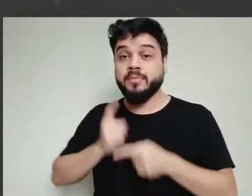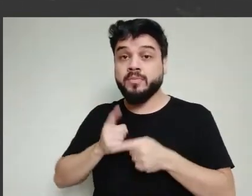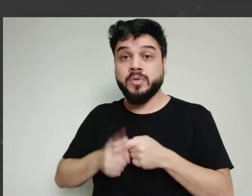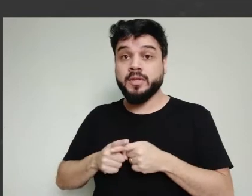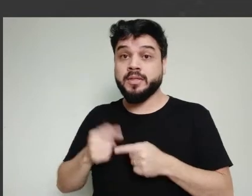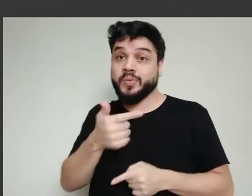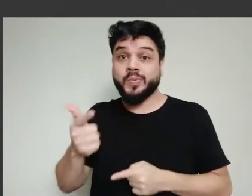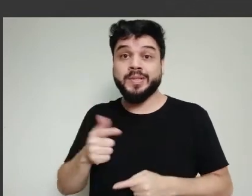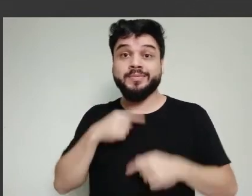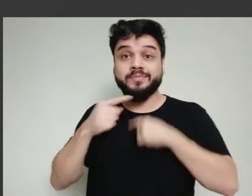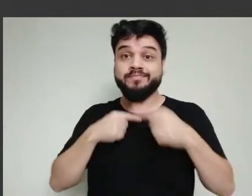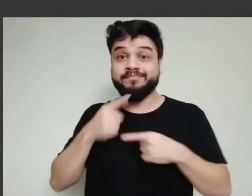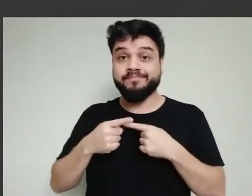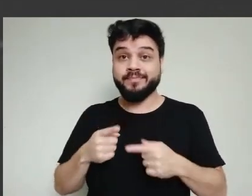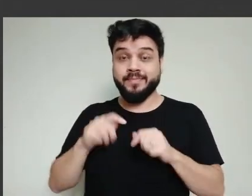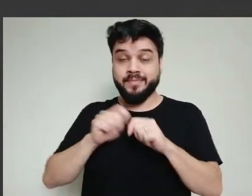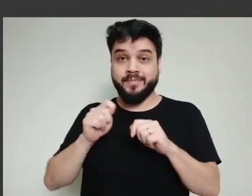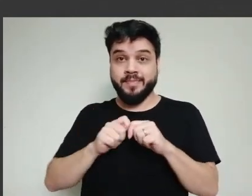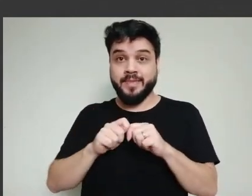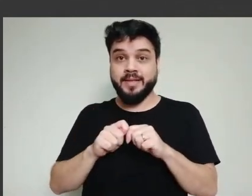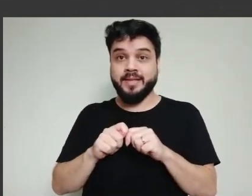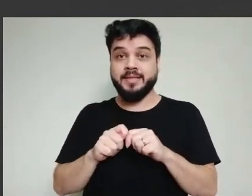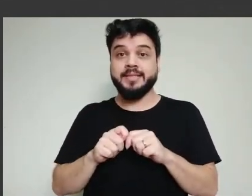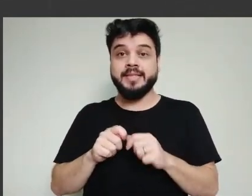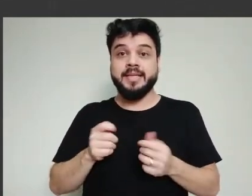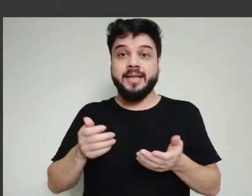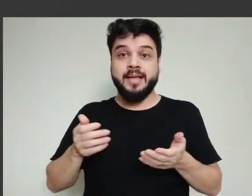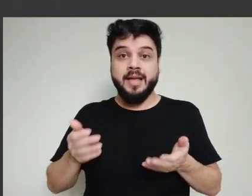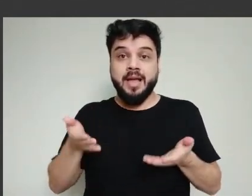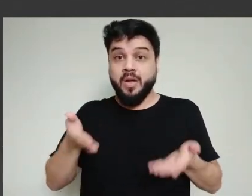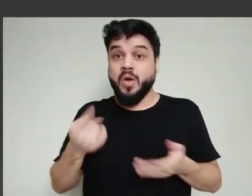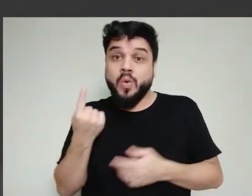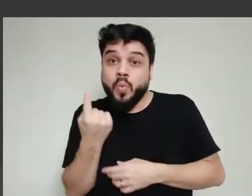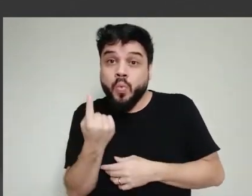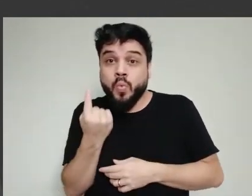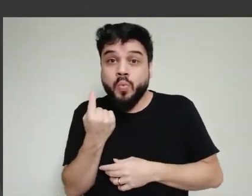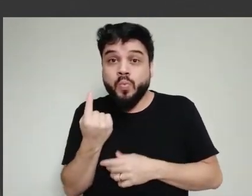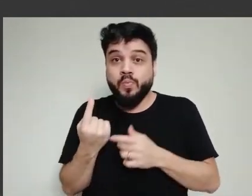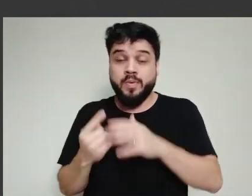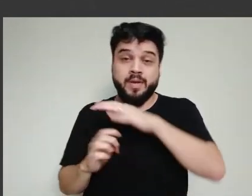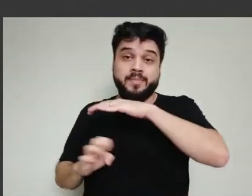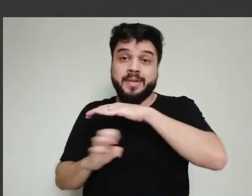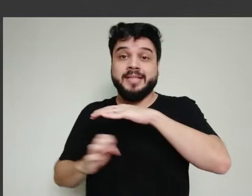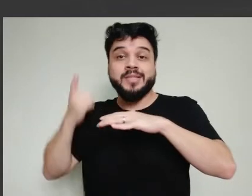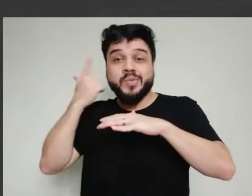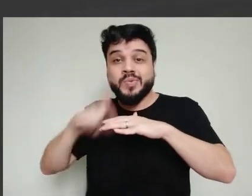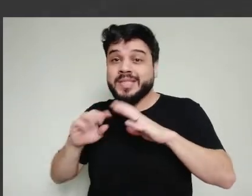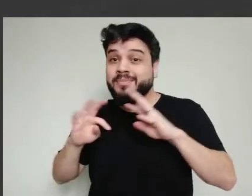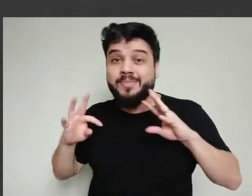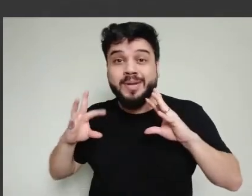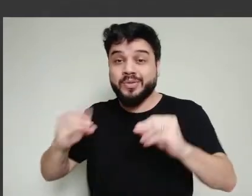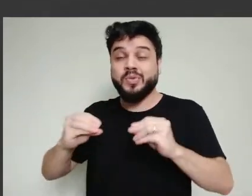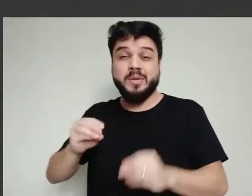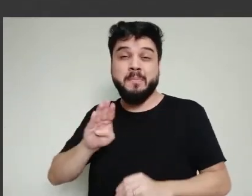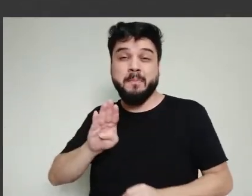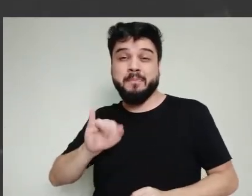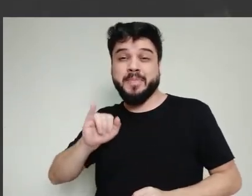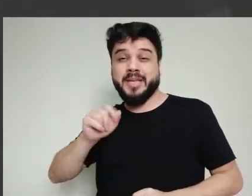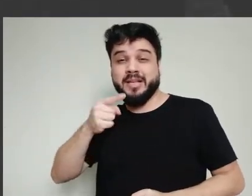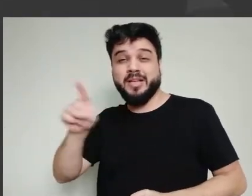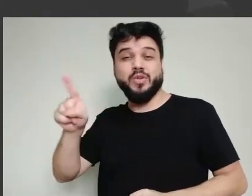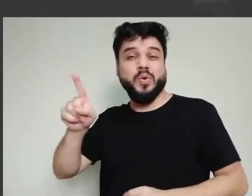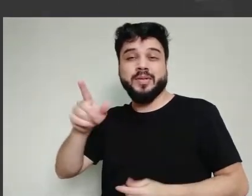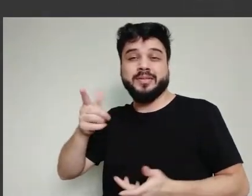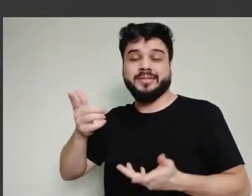em uma situação natural, uma empresa não dá conta de produzir bilhões de doses em pouco tempo. Isso é impossível. O